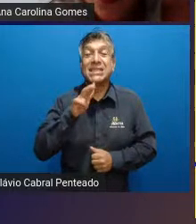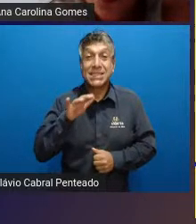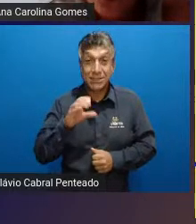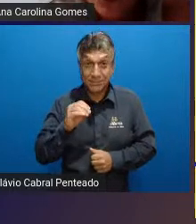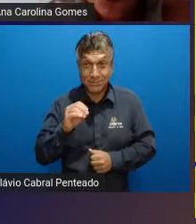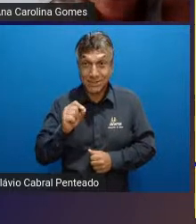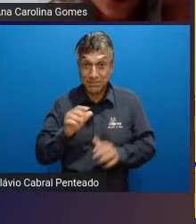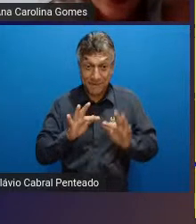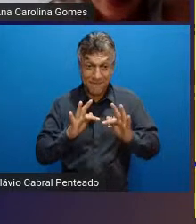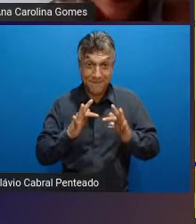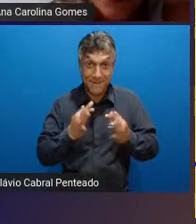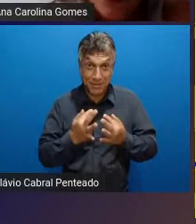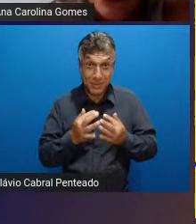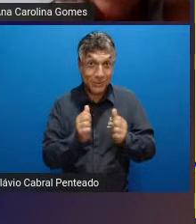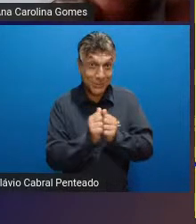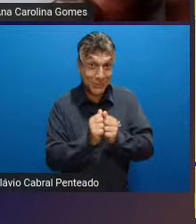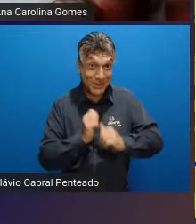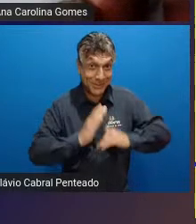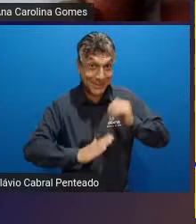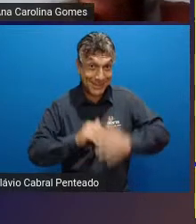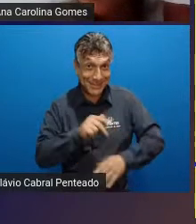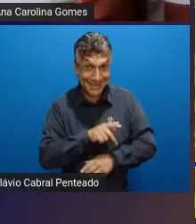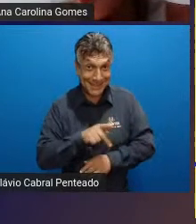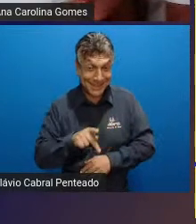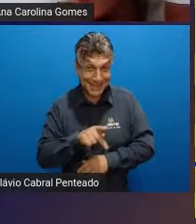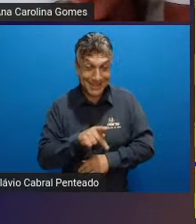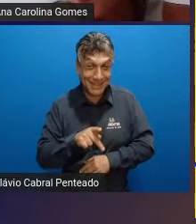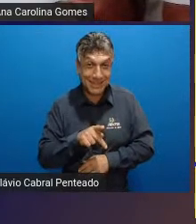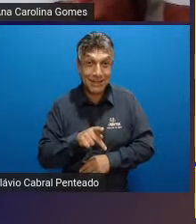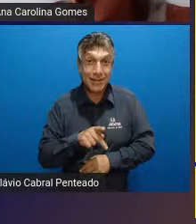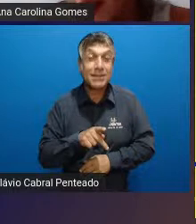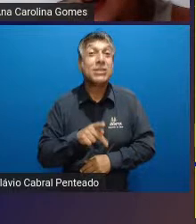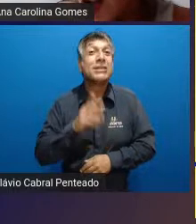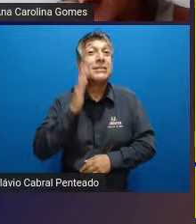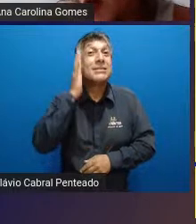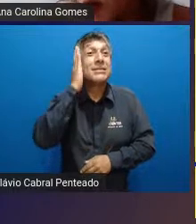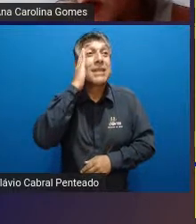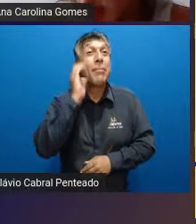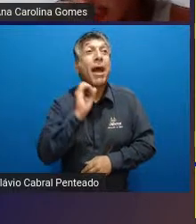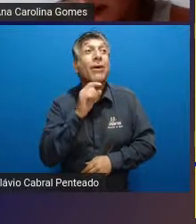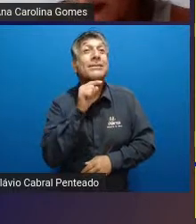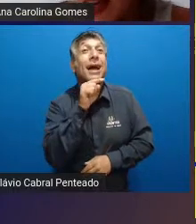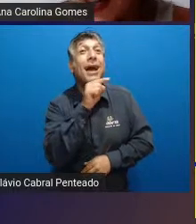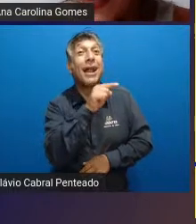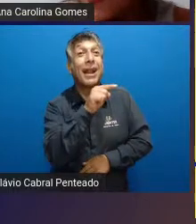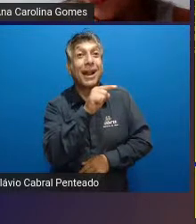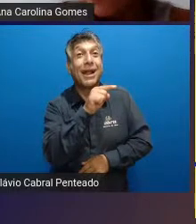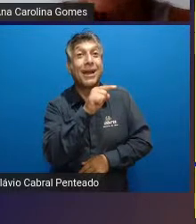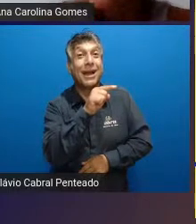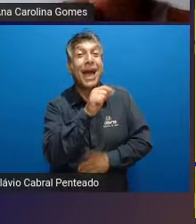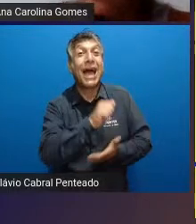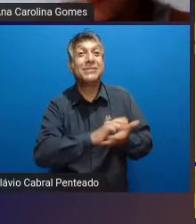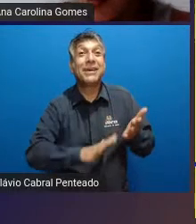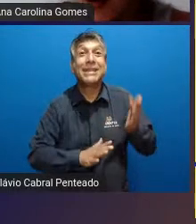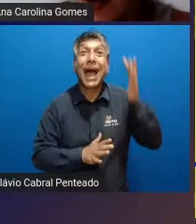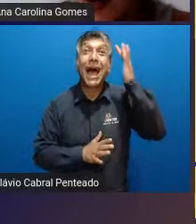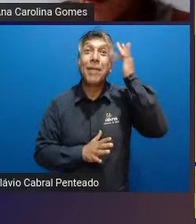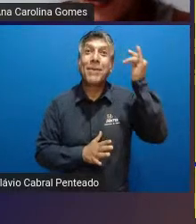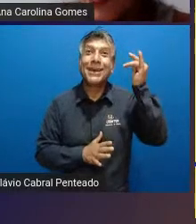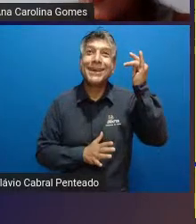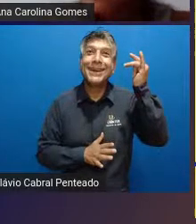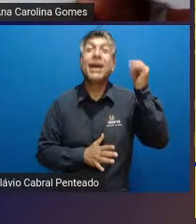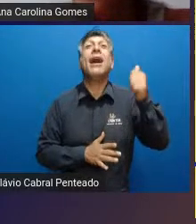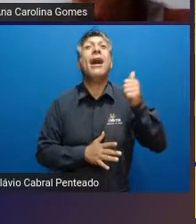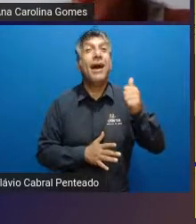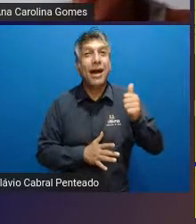colaboração com os profissionais eles ficam sabendo o vai acontecer na atividade do outro dia e eles já começam a